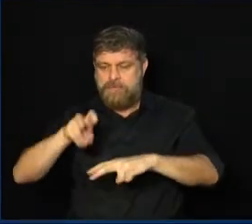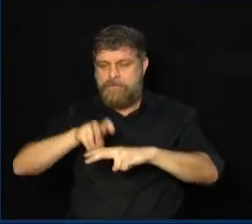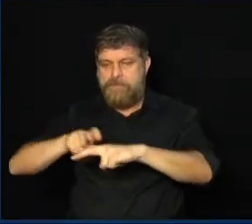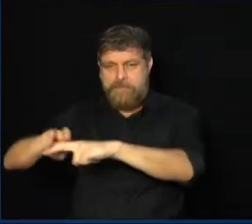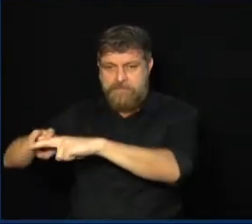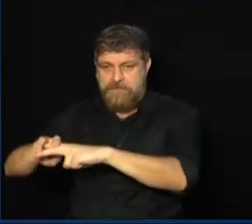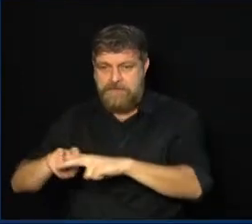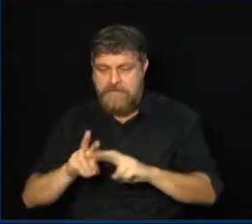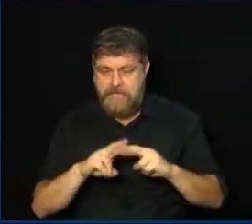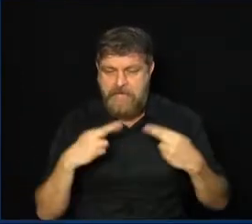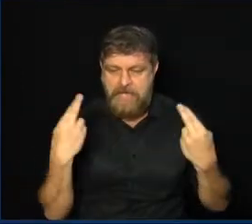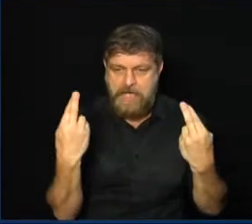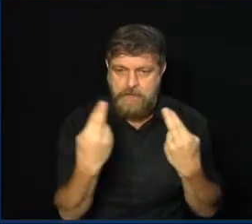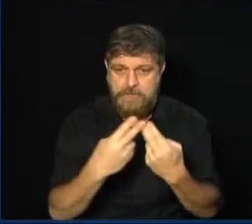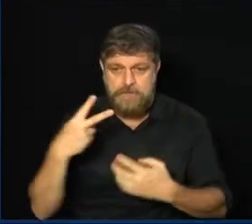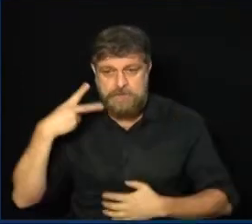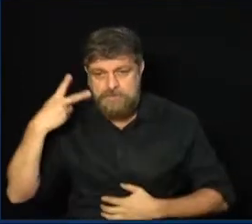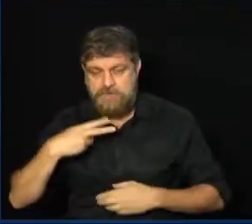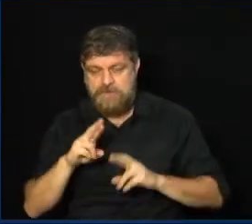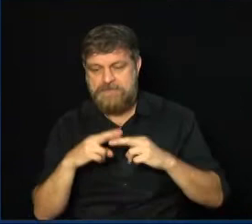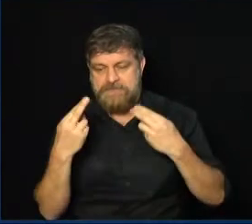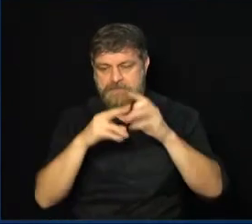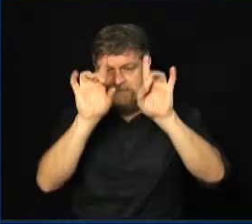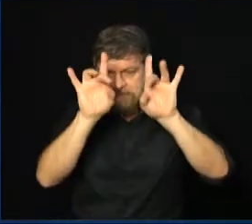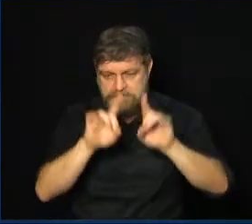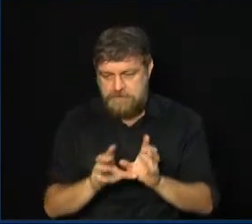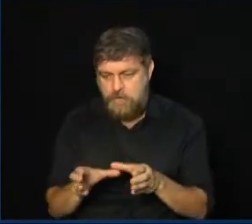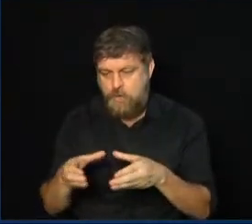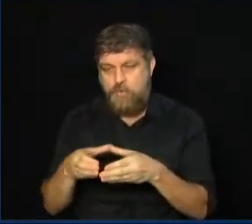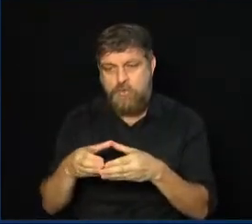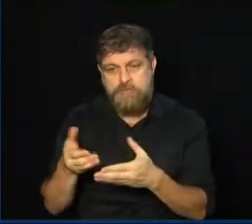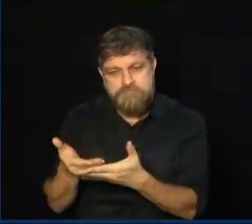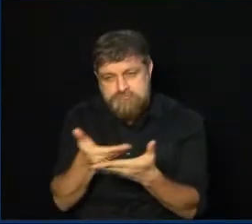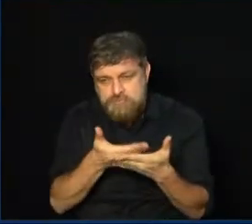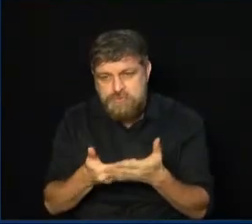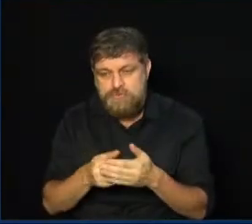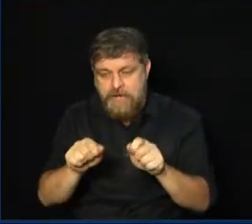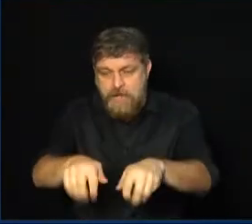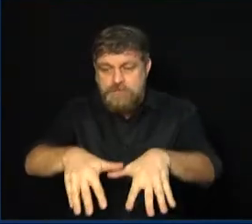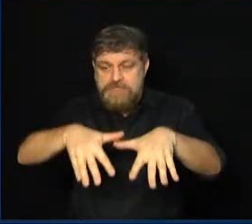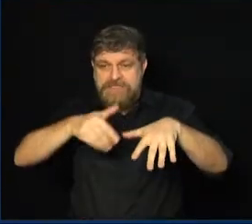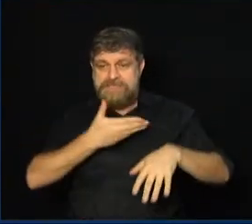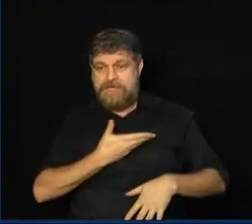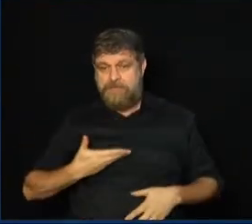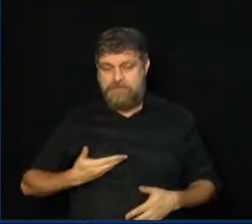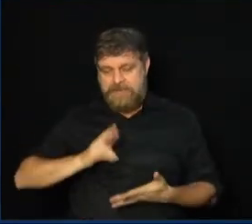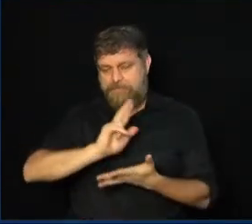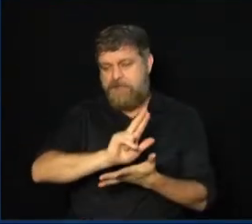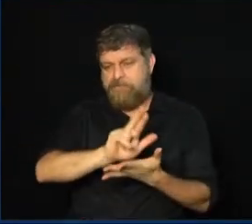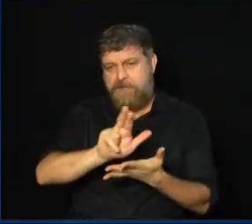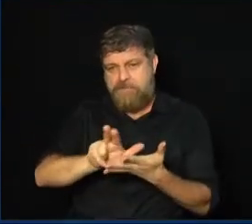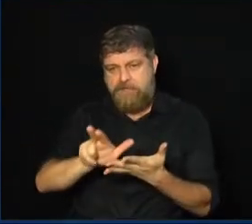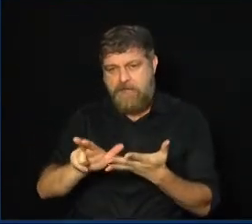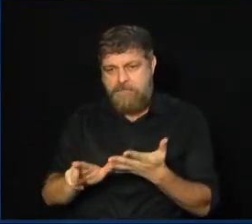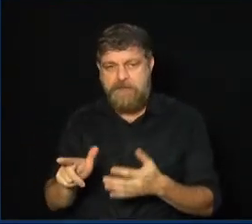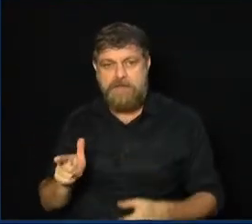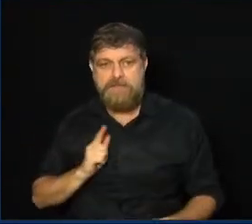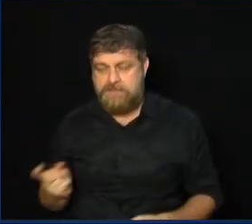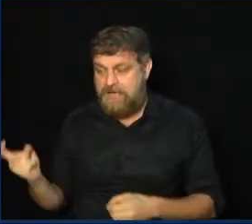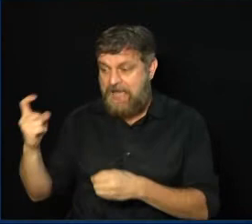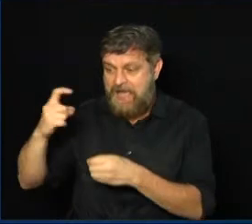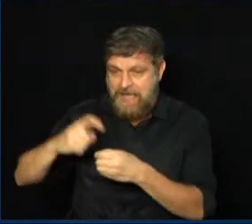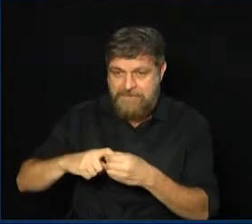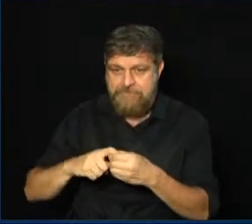reuniões ordinárias, extraordinárias, de comissões, audiências públicas e outros debates. Desde o retorno do